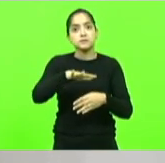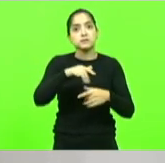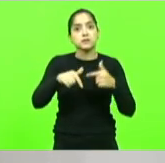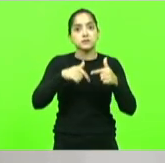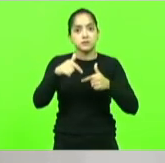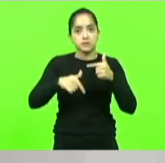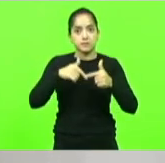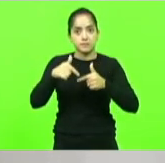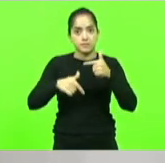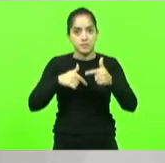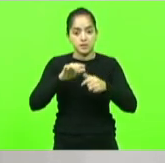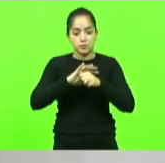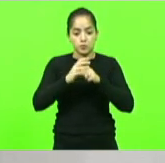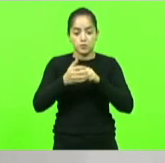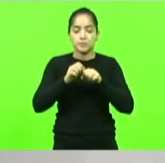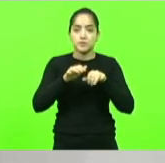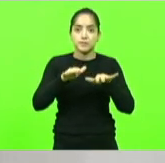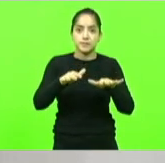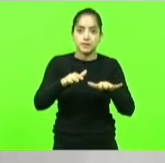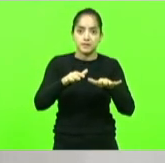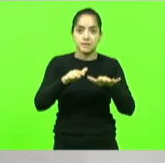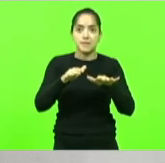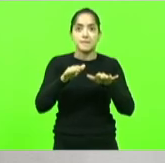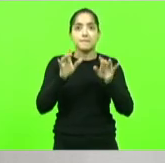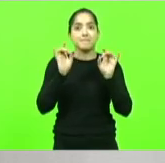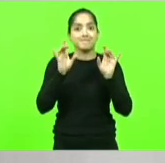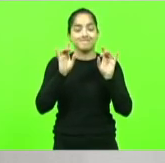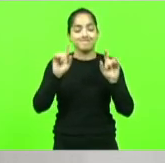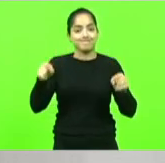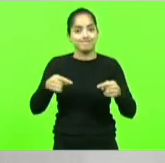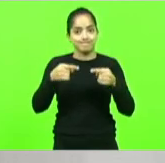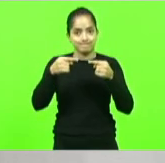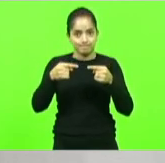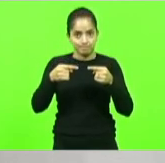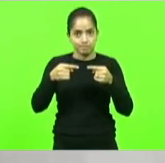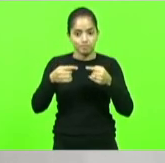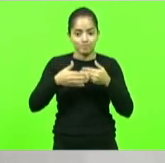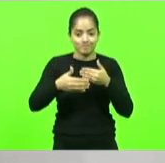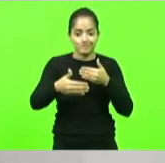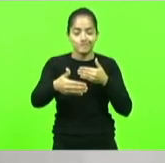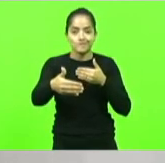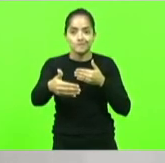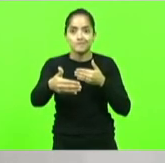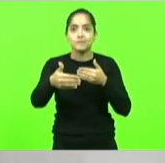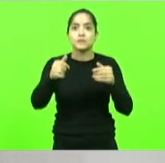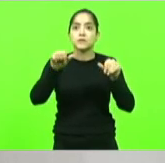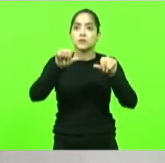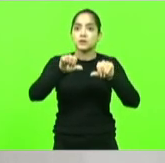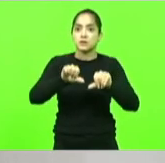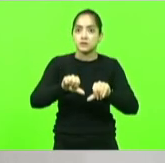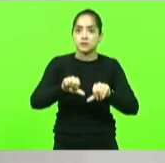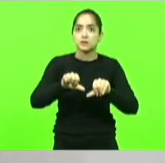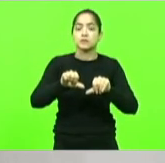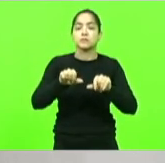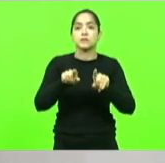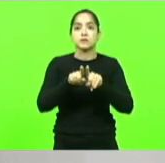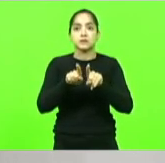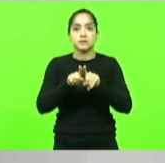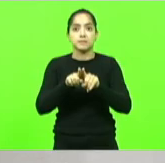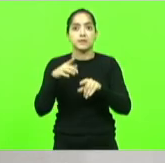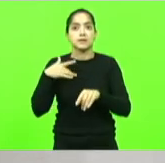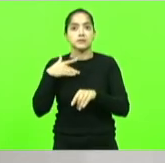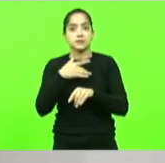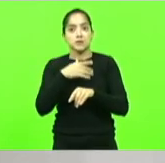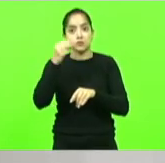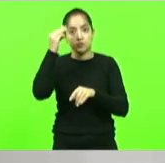âmbito da pandemia especialmente no enfrentamento das consequências desfavoráveis da crise sanitária à saúde mental